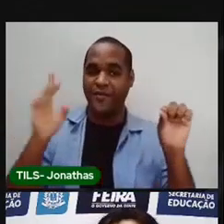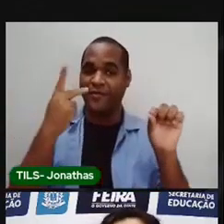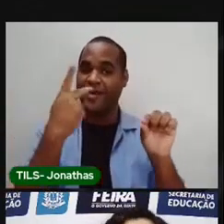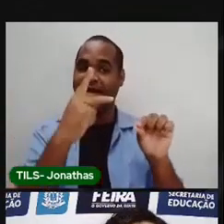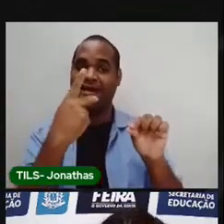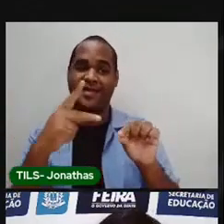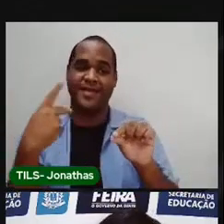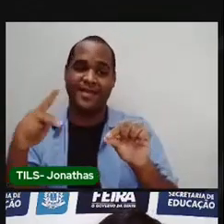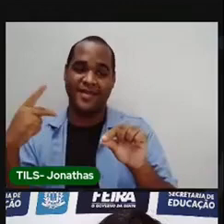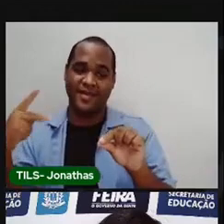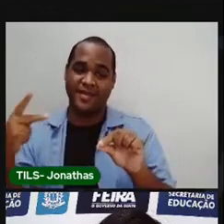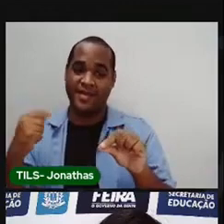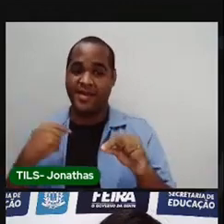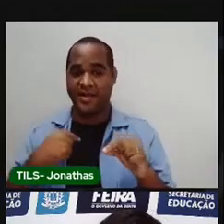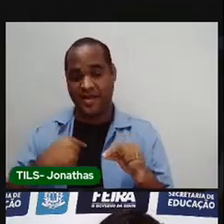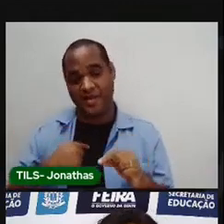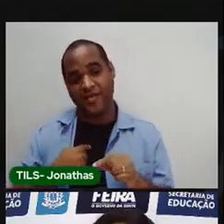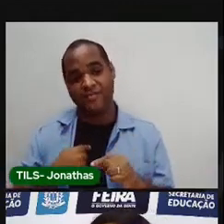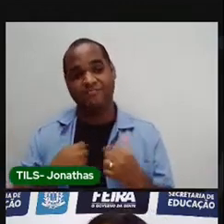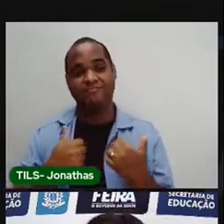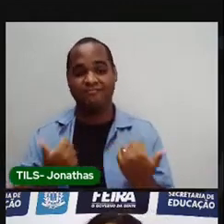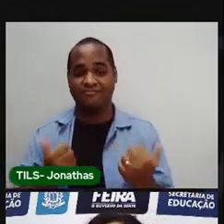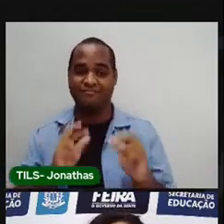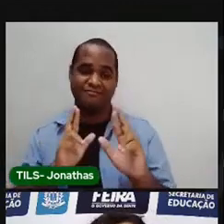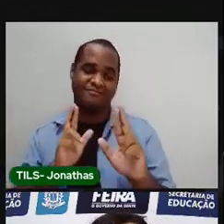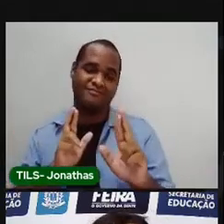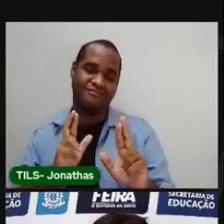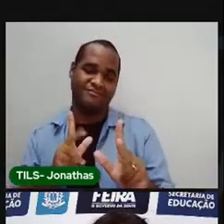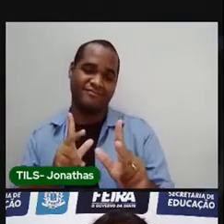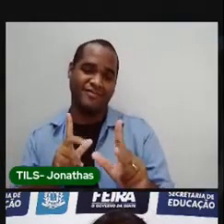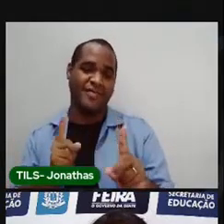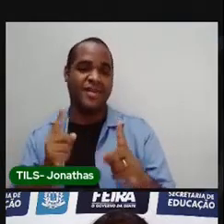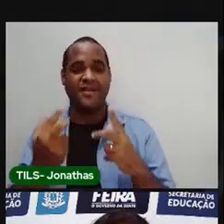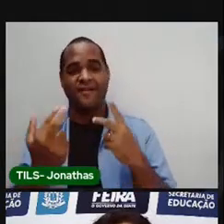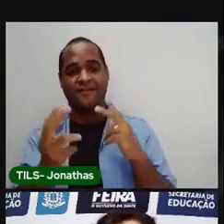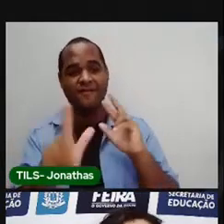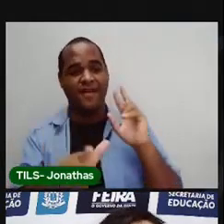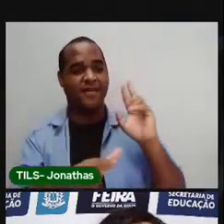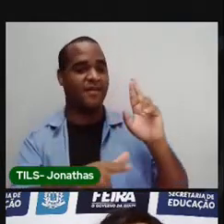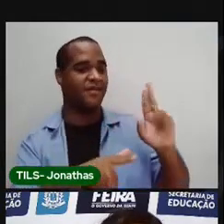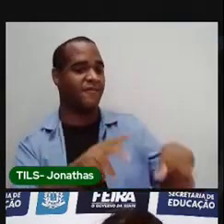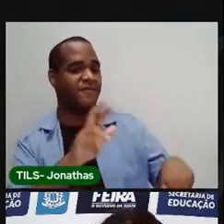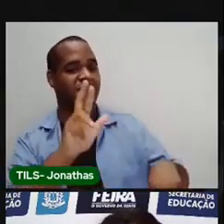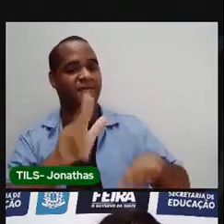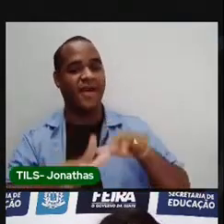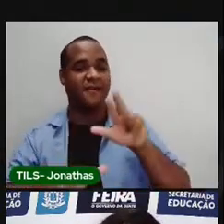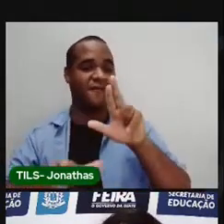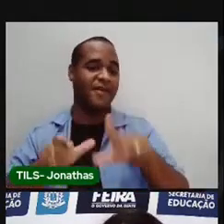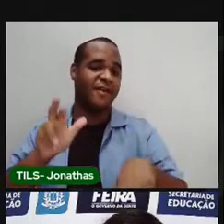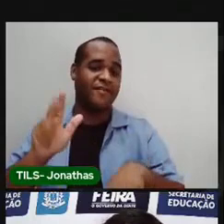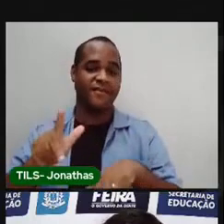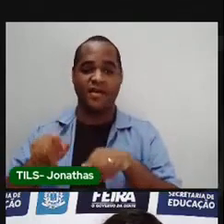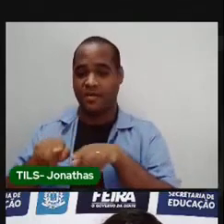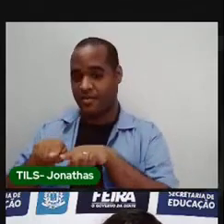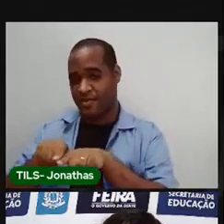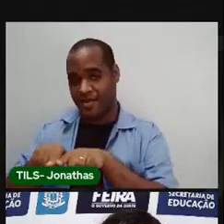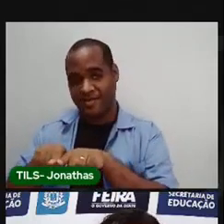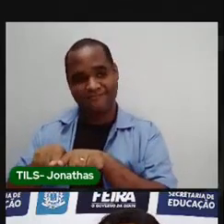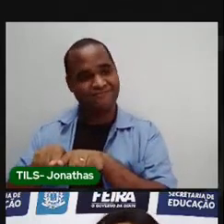A minha linha do tempo não é igual a de ninguém. Nem mesmo a da minha irmã.